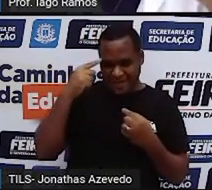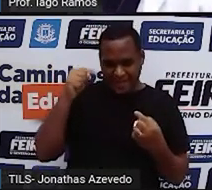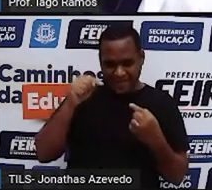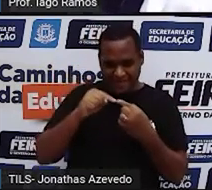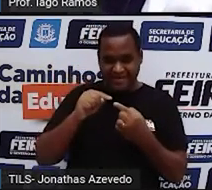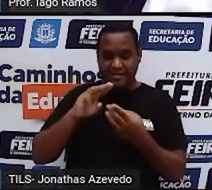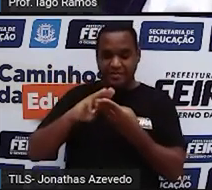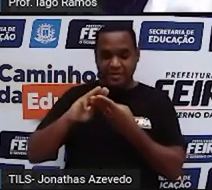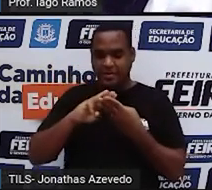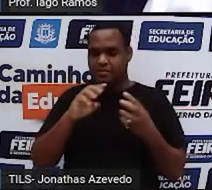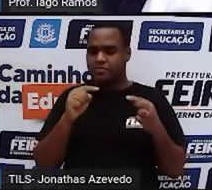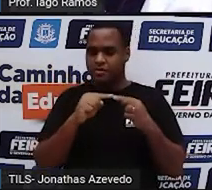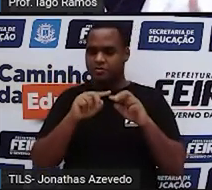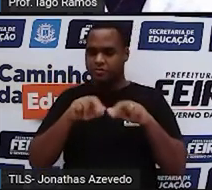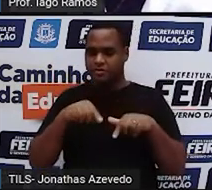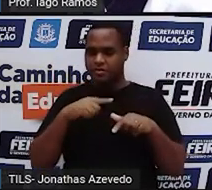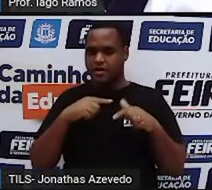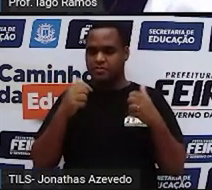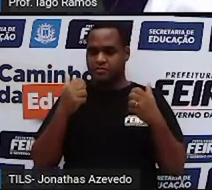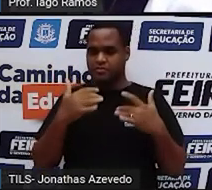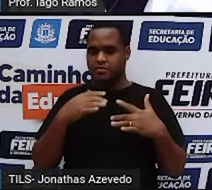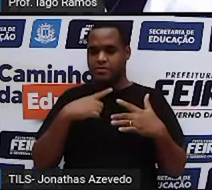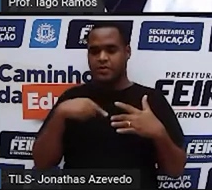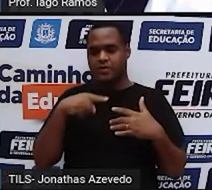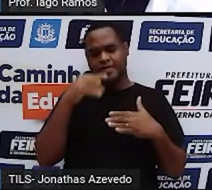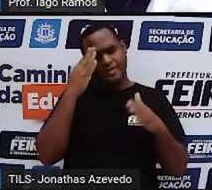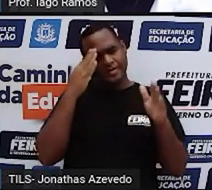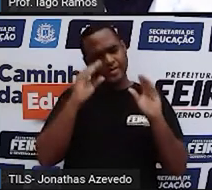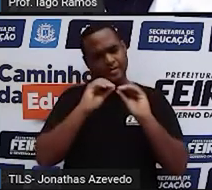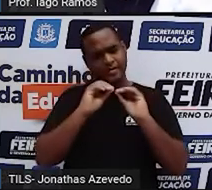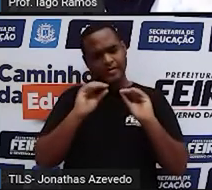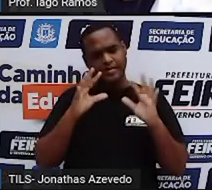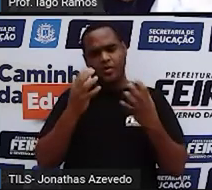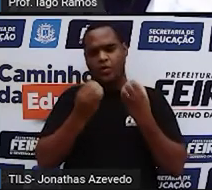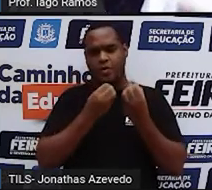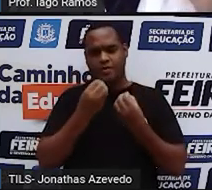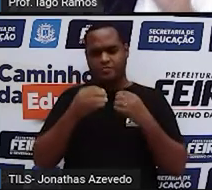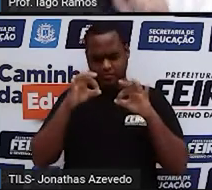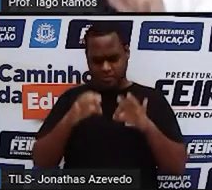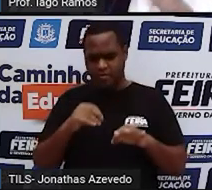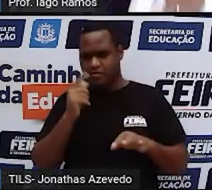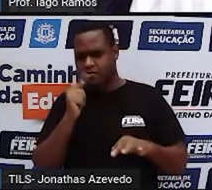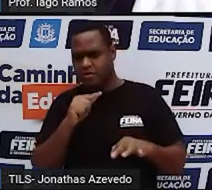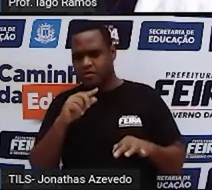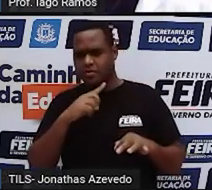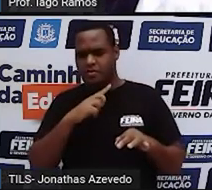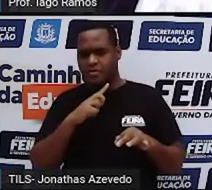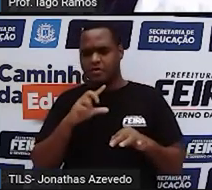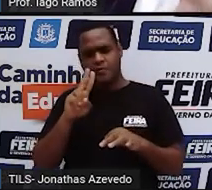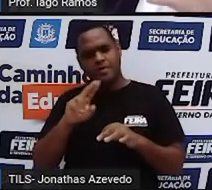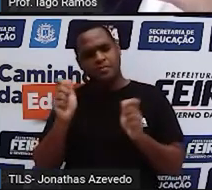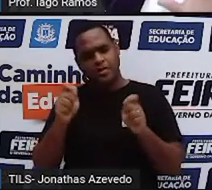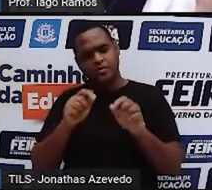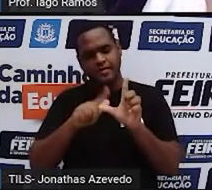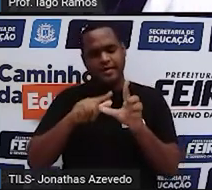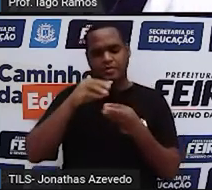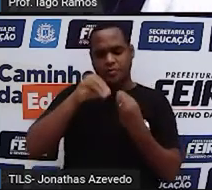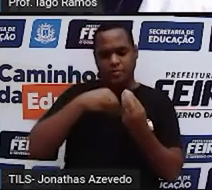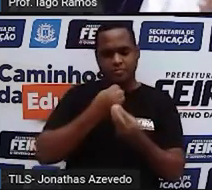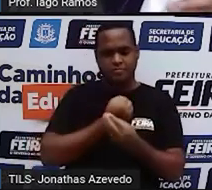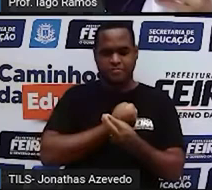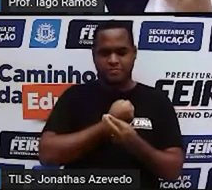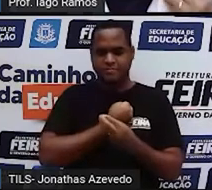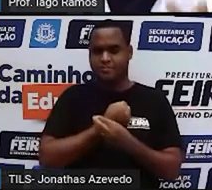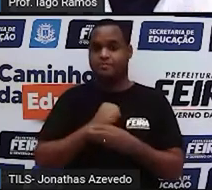chamada de álgebra. A gente vai entender por que que esse truque dá certo usando a álgebra. E a álgebra,